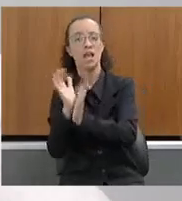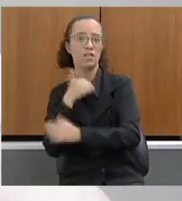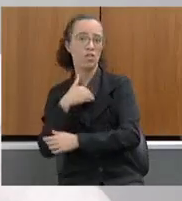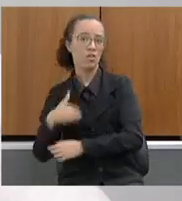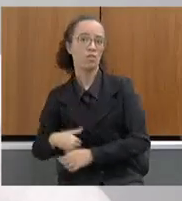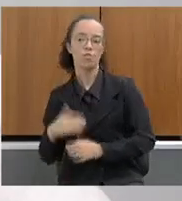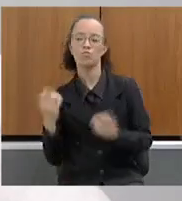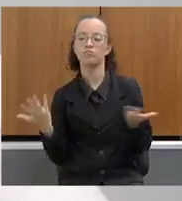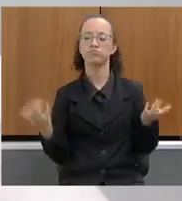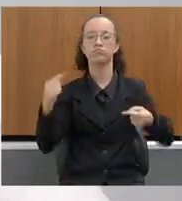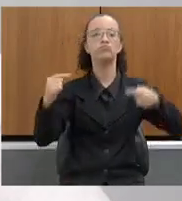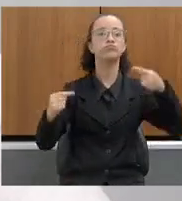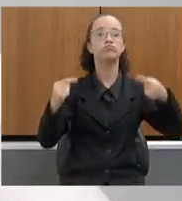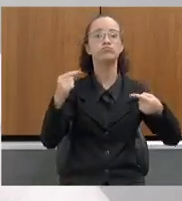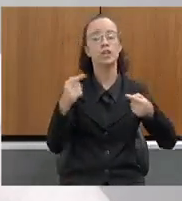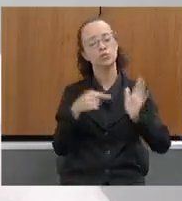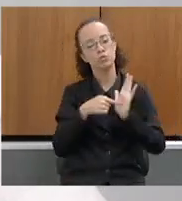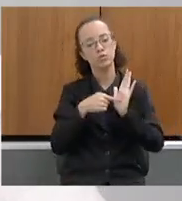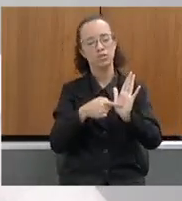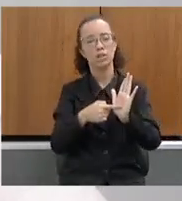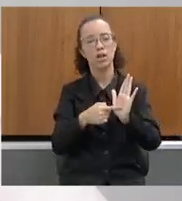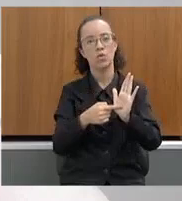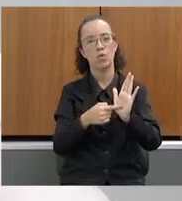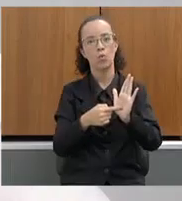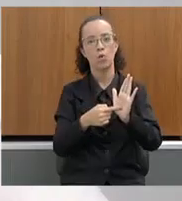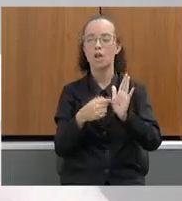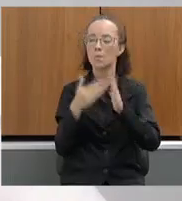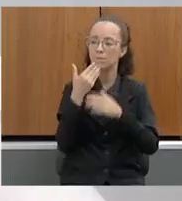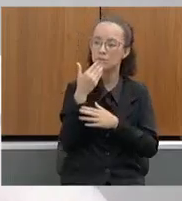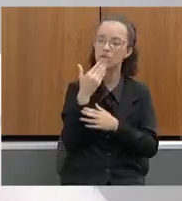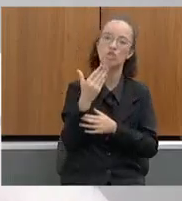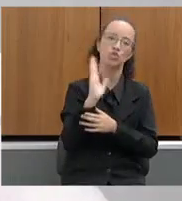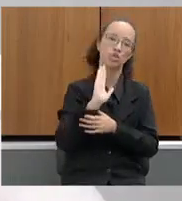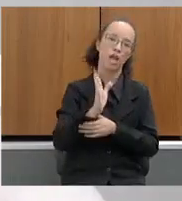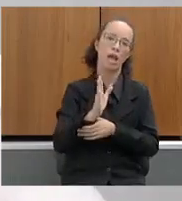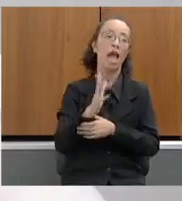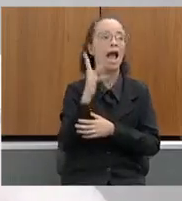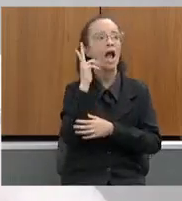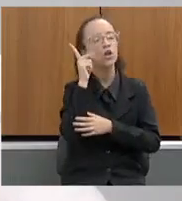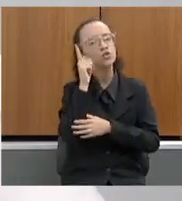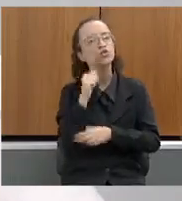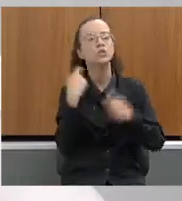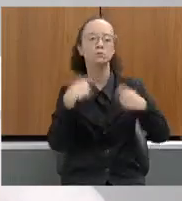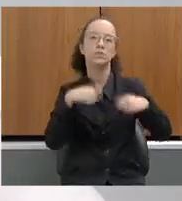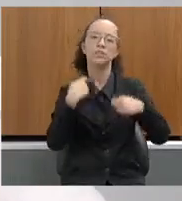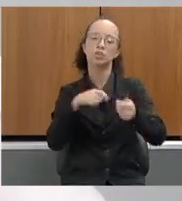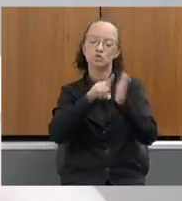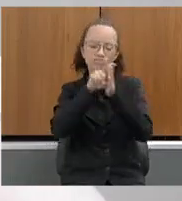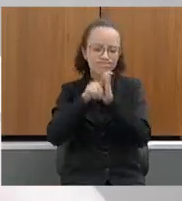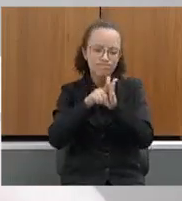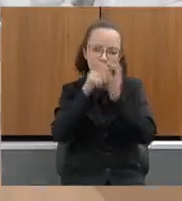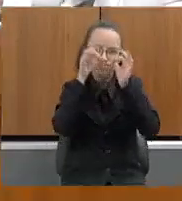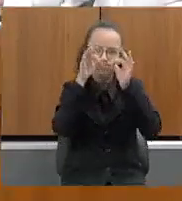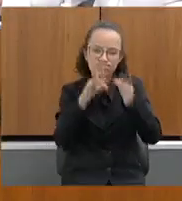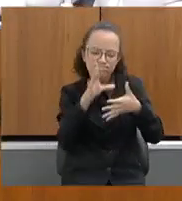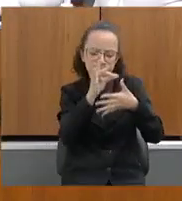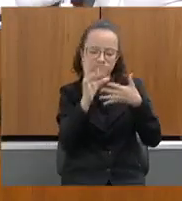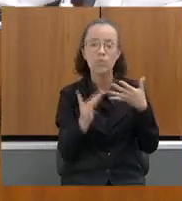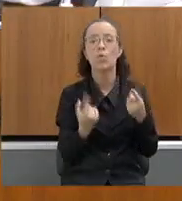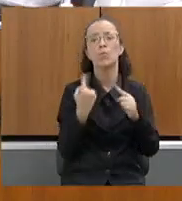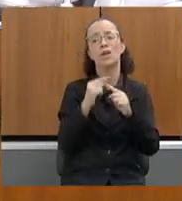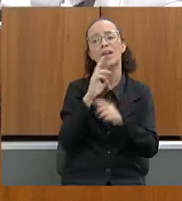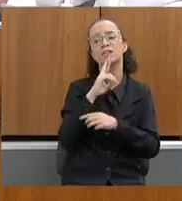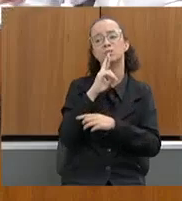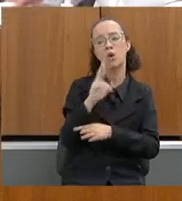presidente, eu estou apresentando como requerimentos. Acho que as questões merecem uma apuração, porque as respostas da